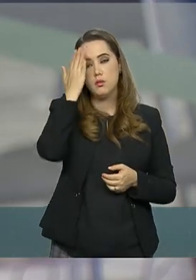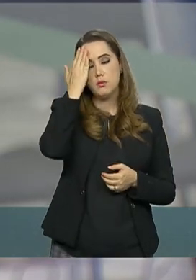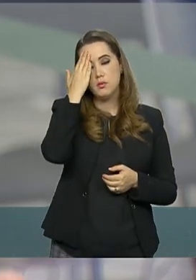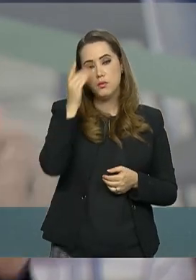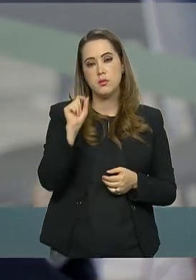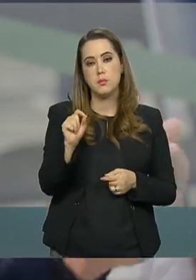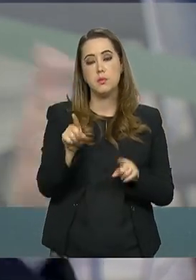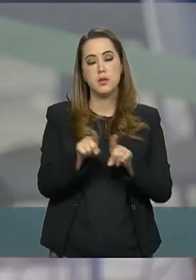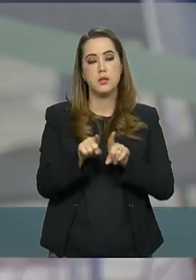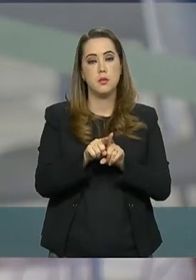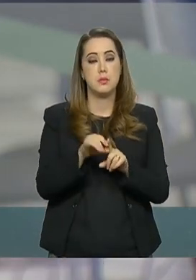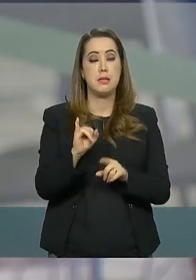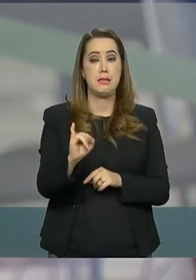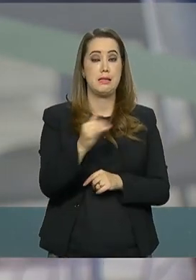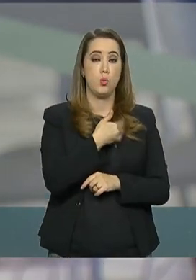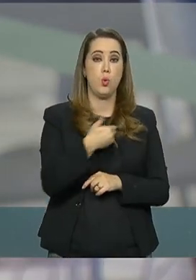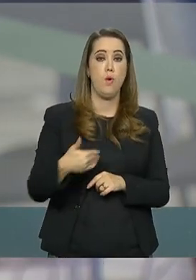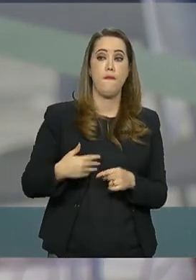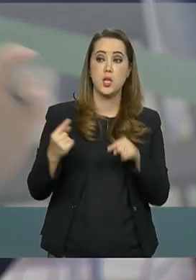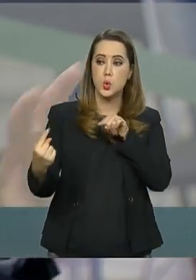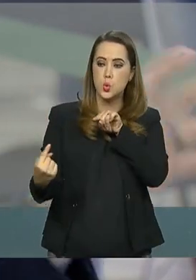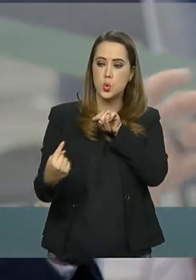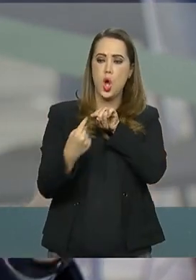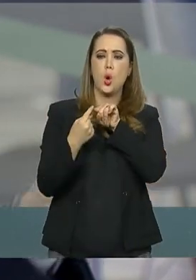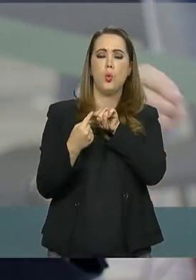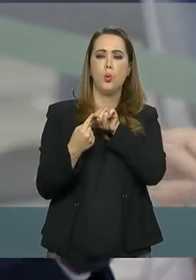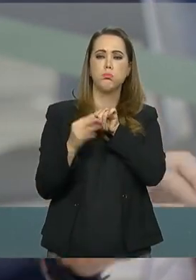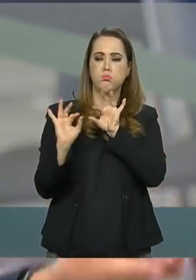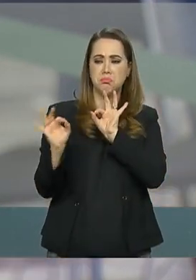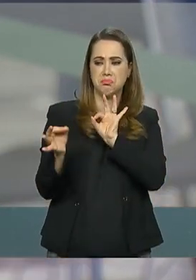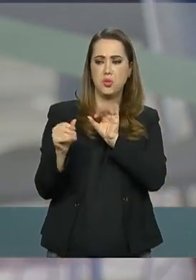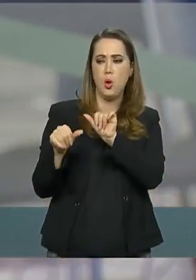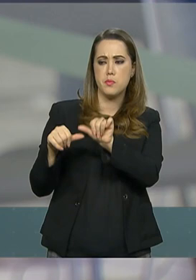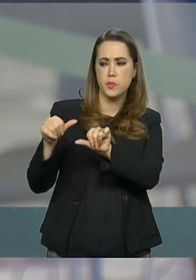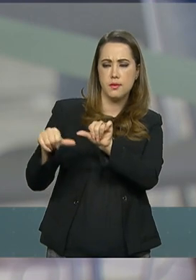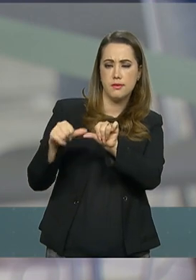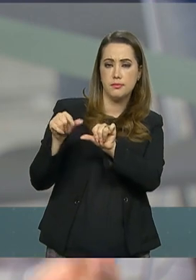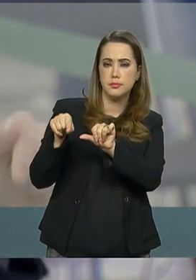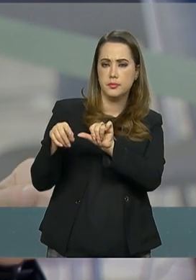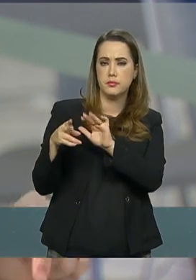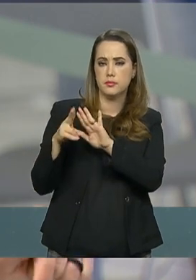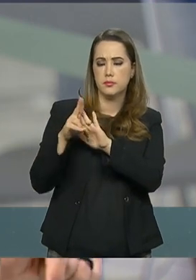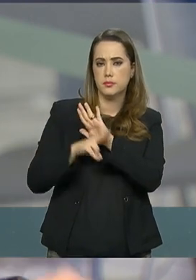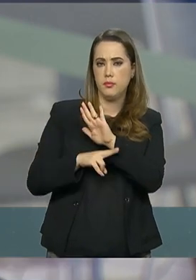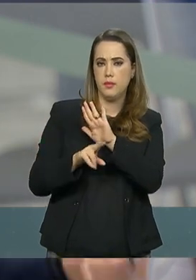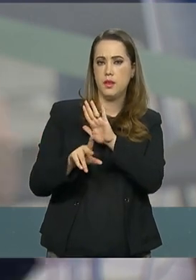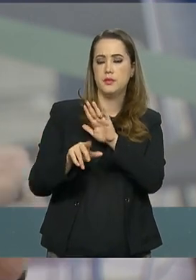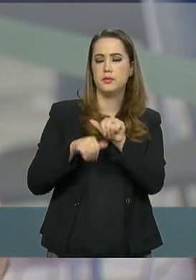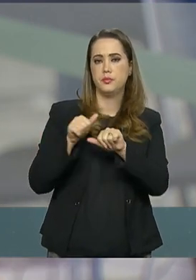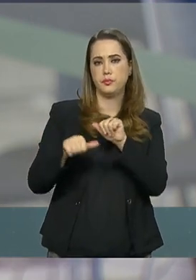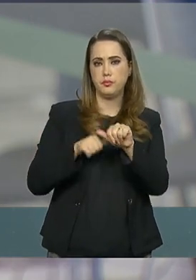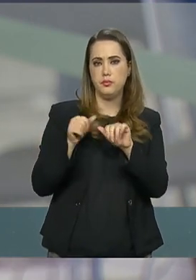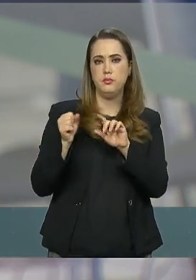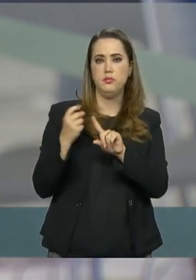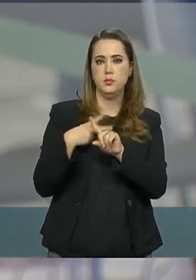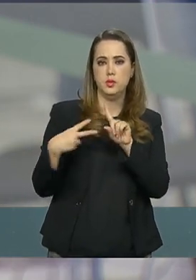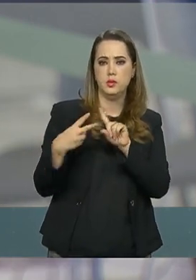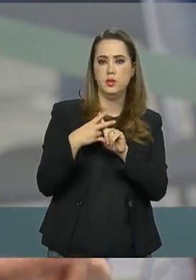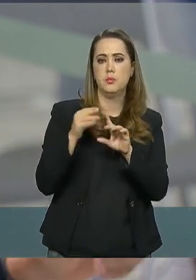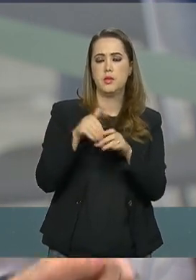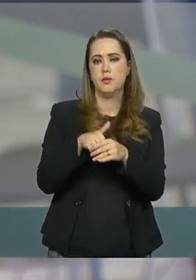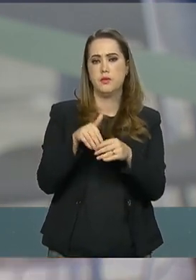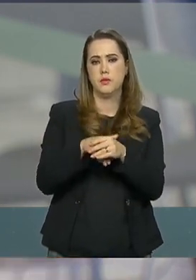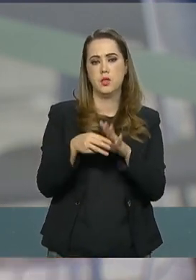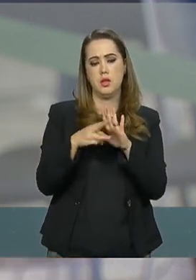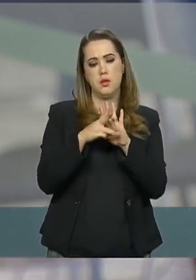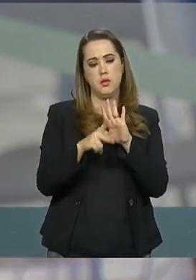e também se o governo aceitou algumas alterações na reforma da Previdência também para poder votar